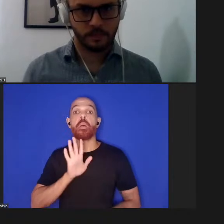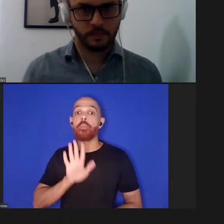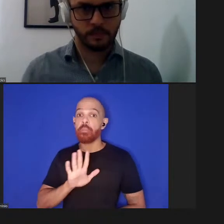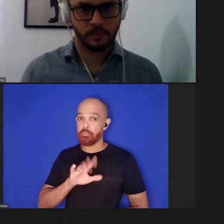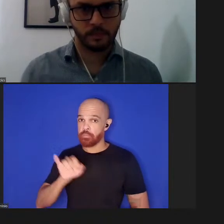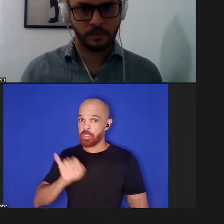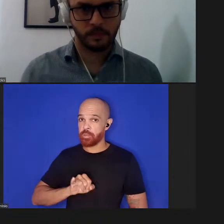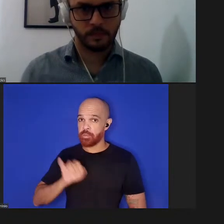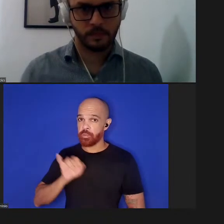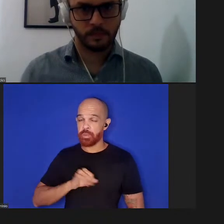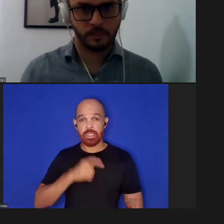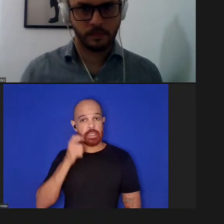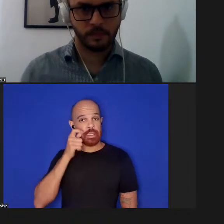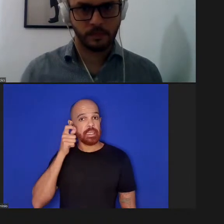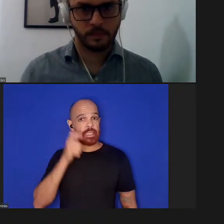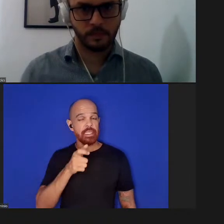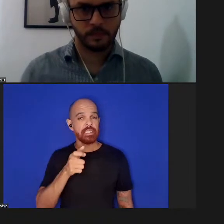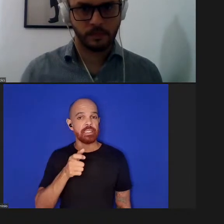interessante